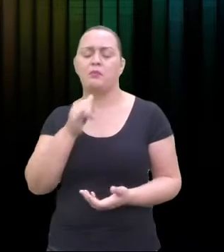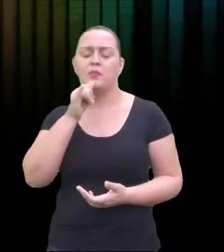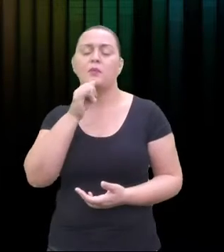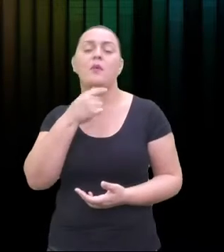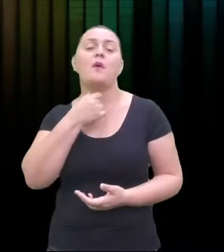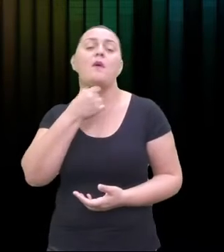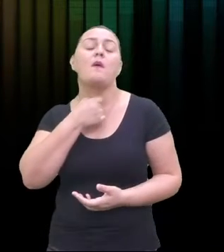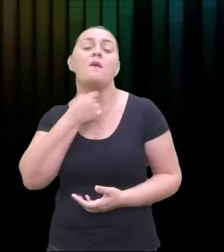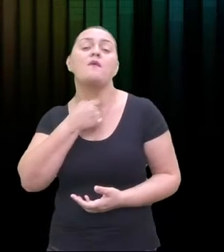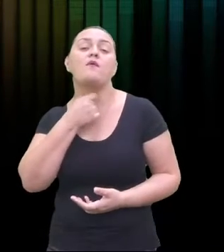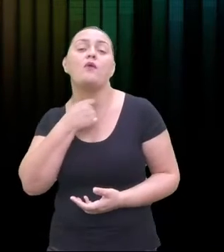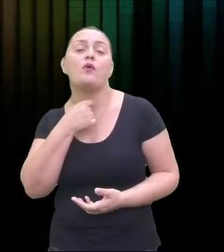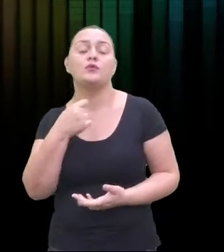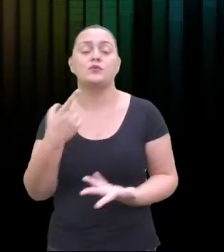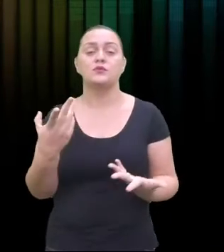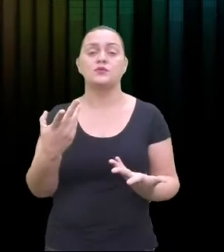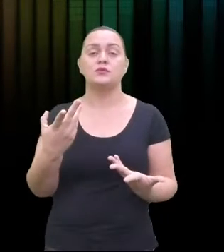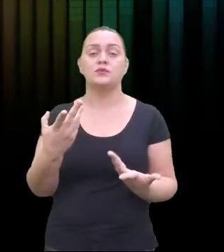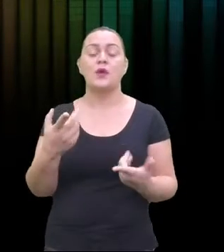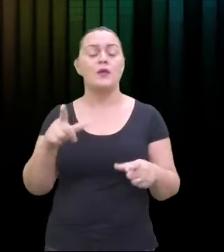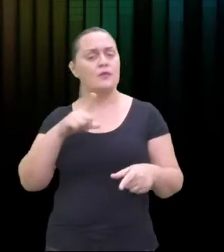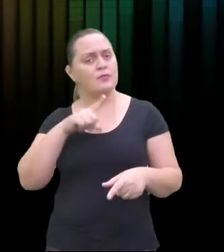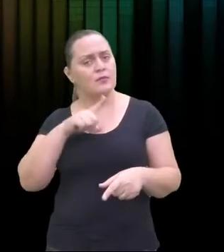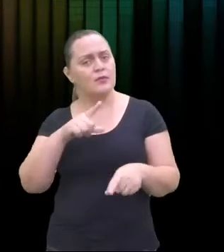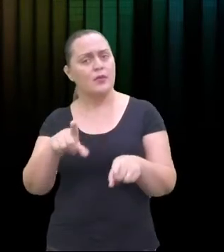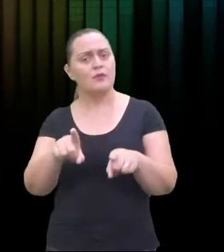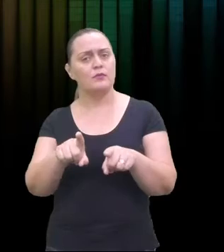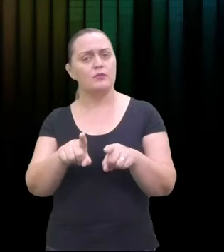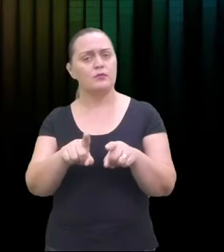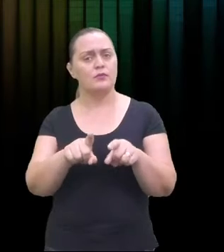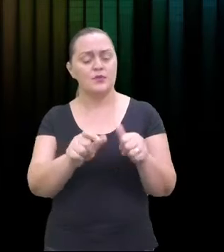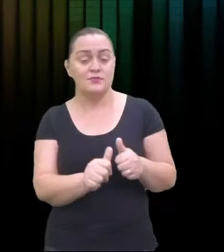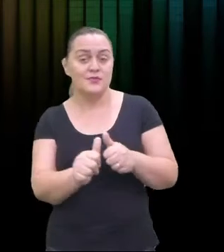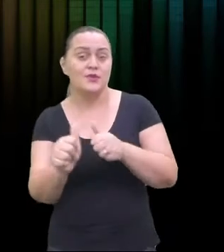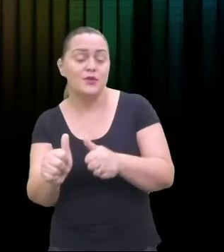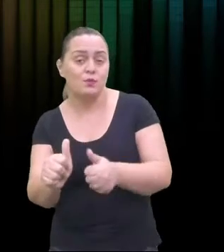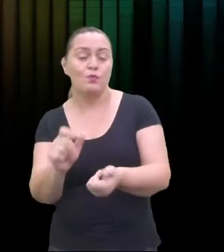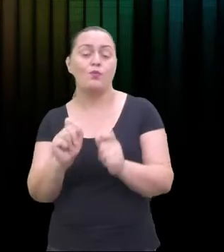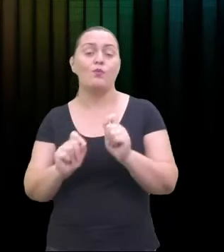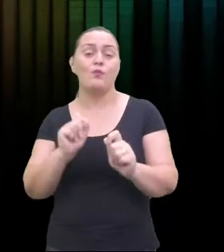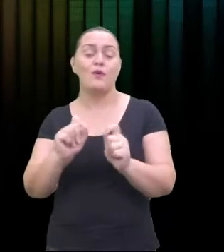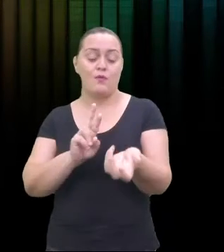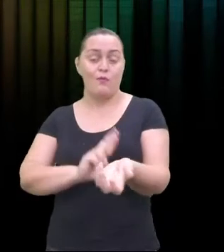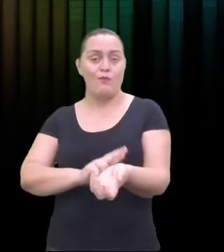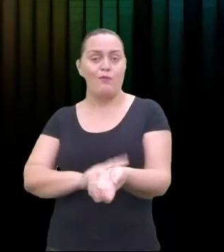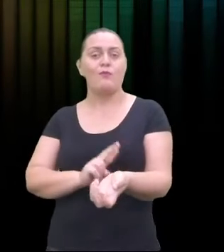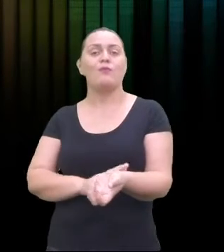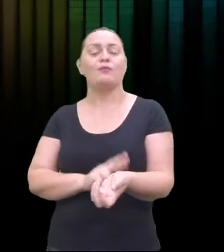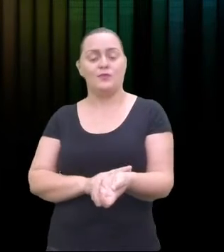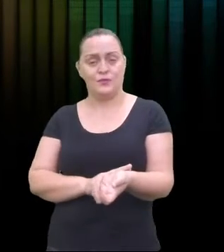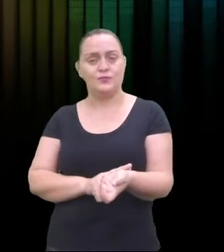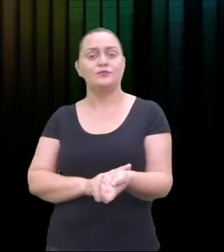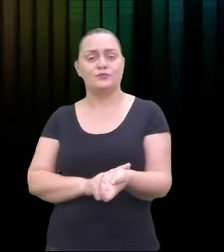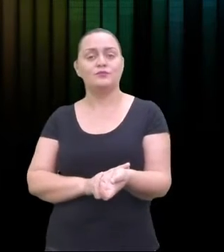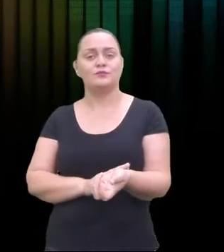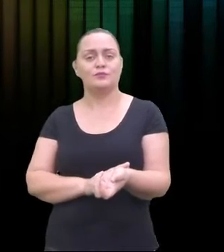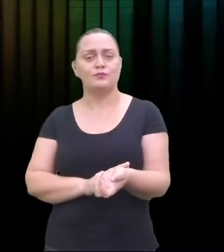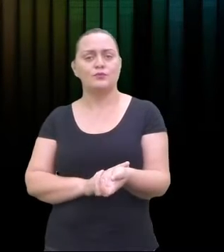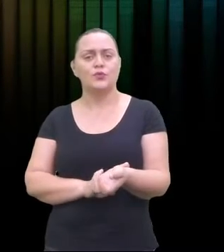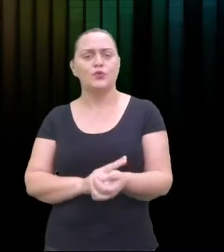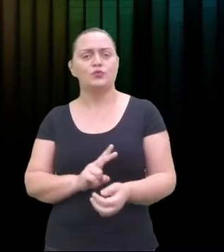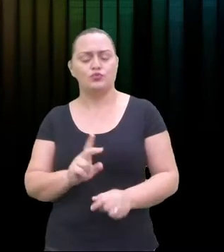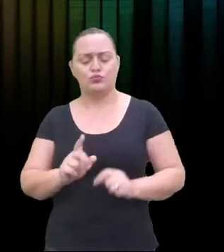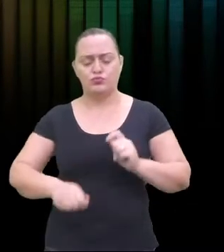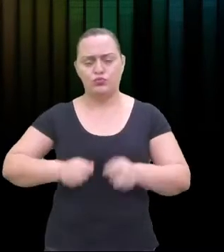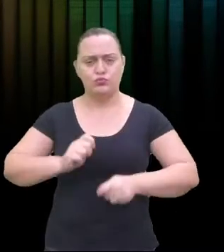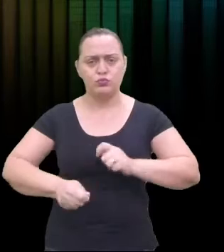voz e a outra, tem a melodia, tem o ritmo. Esse ritmo, muitas vezes, administrado por um som de um instrumento musical.